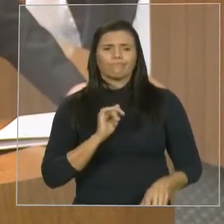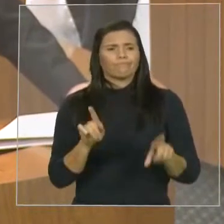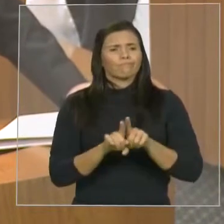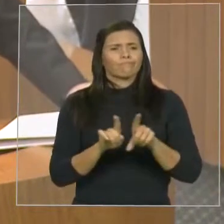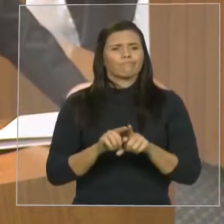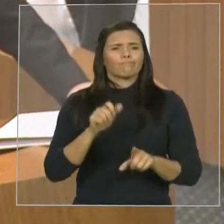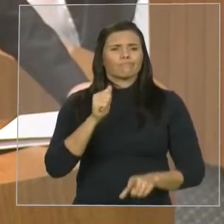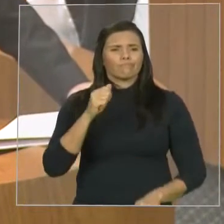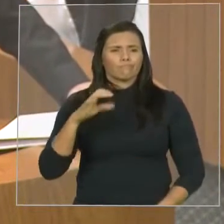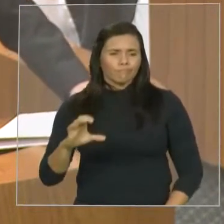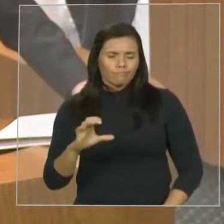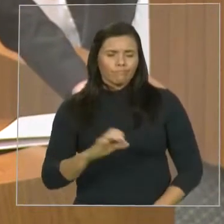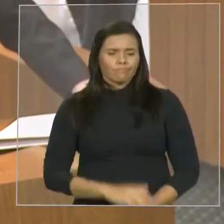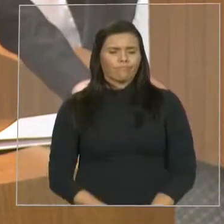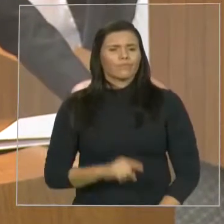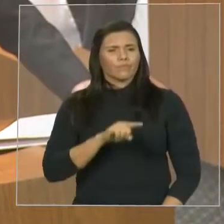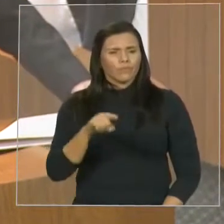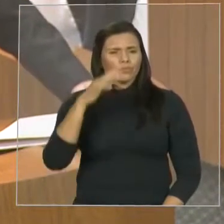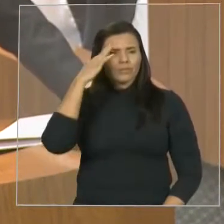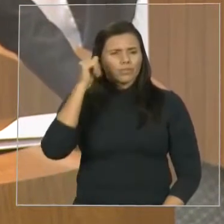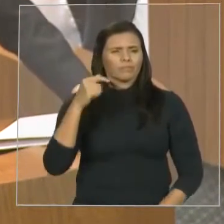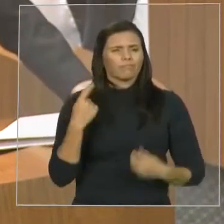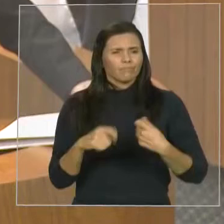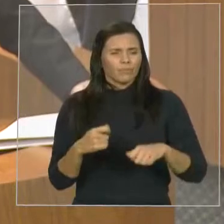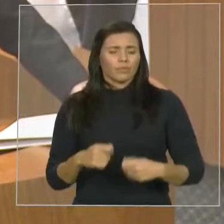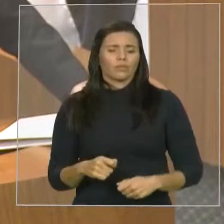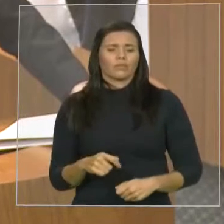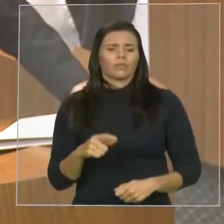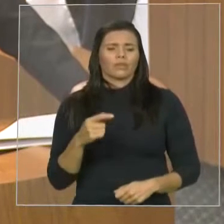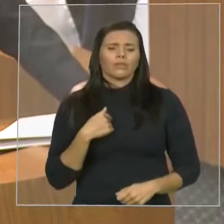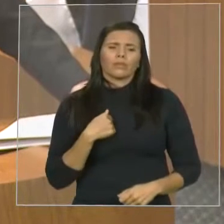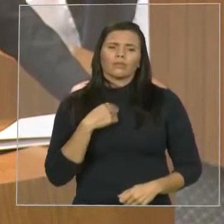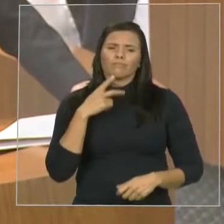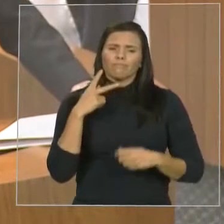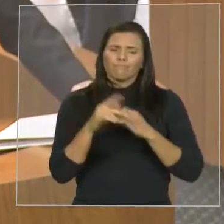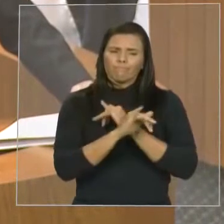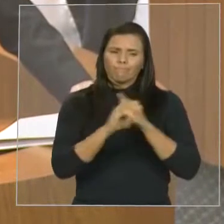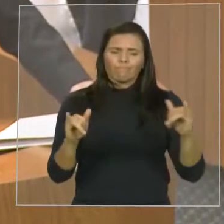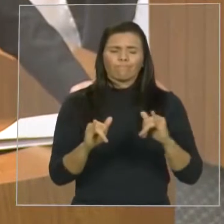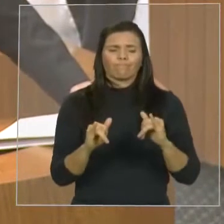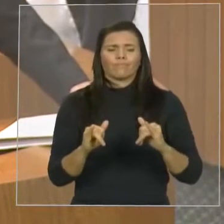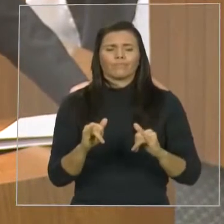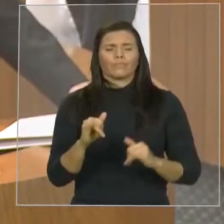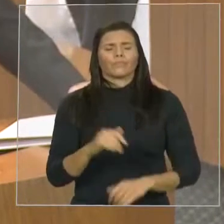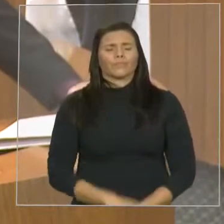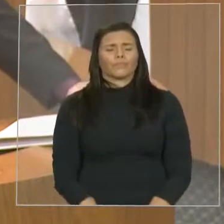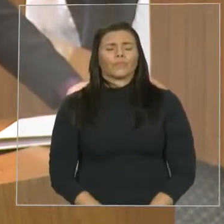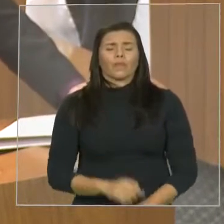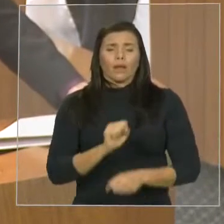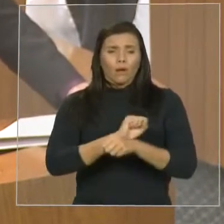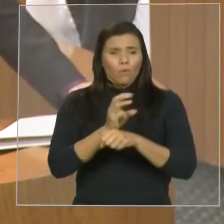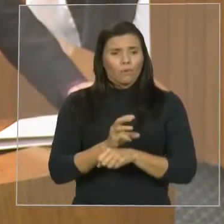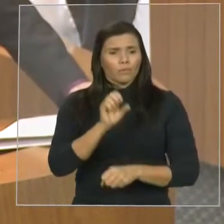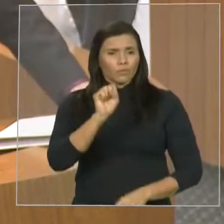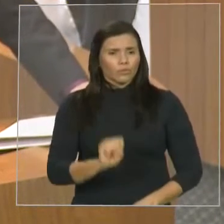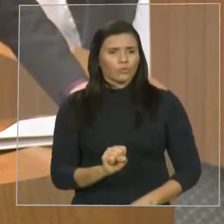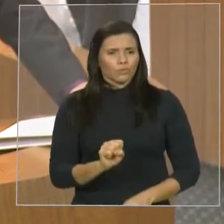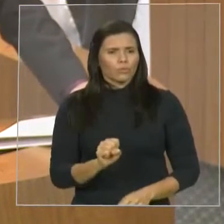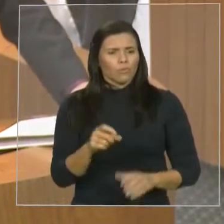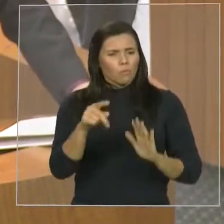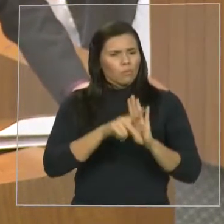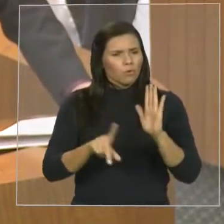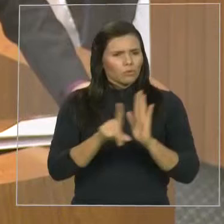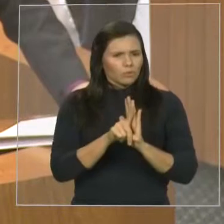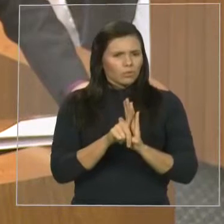fato e de direito, a UEMA Sul chega para ficar. E no município de Estreito, ela será uma luz para toda aquela grande região. Então,